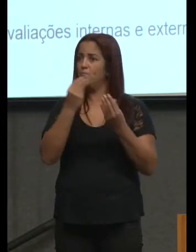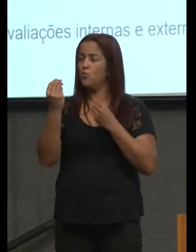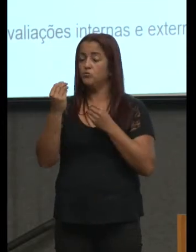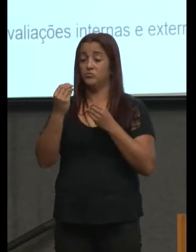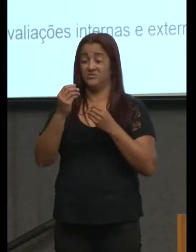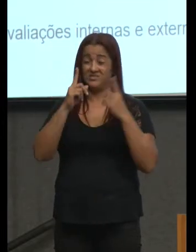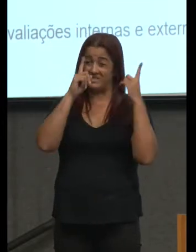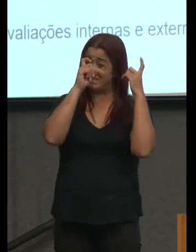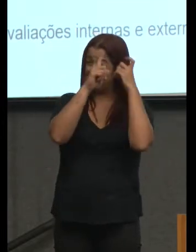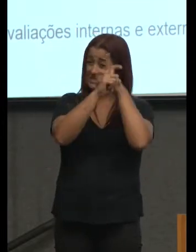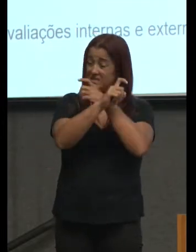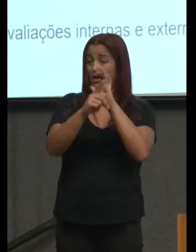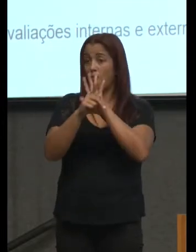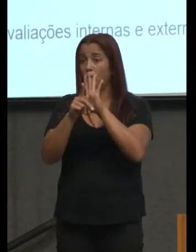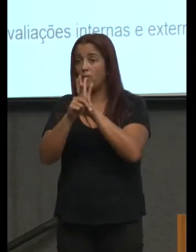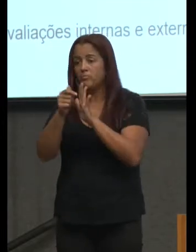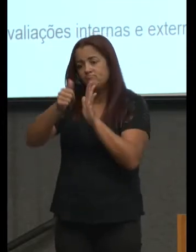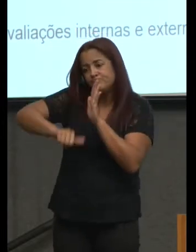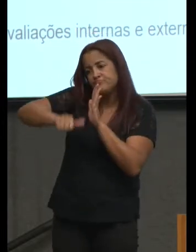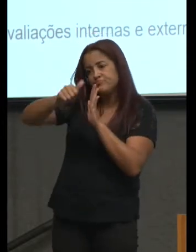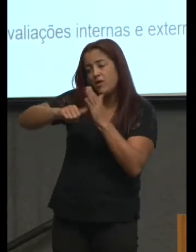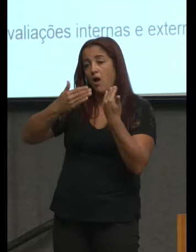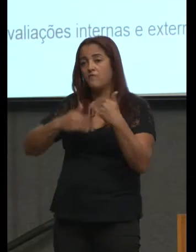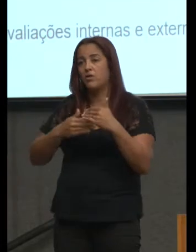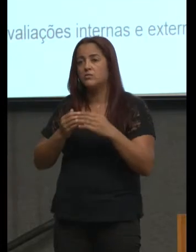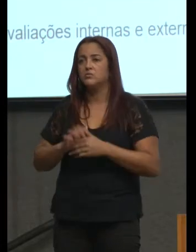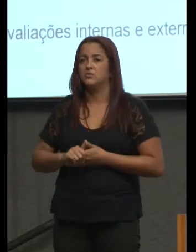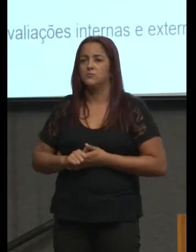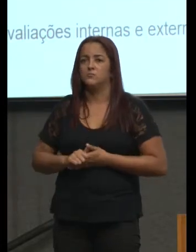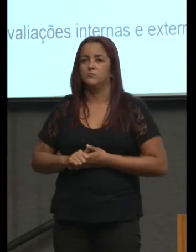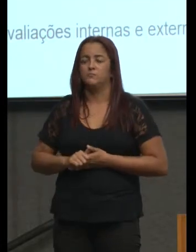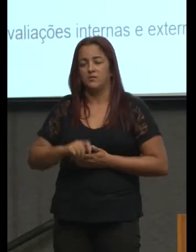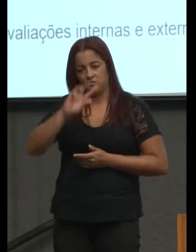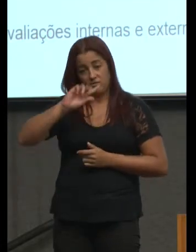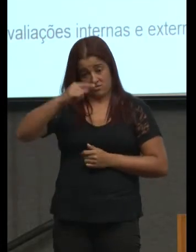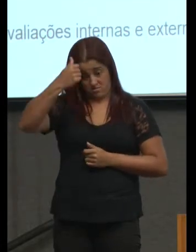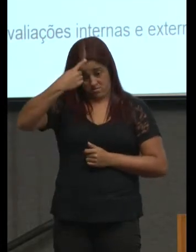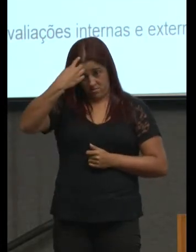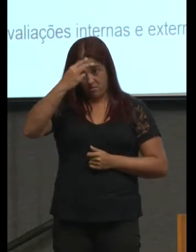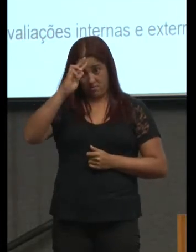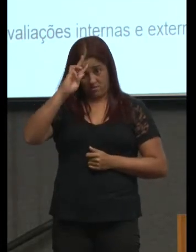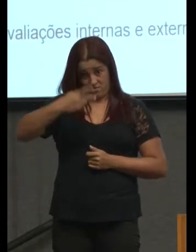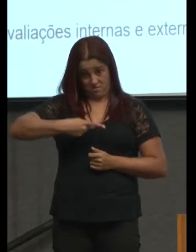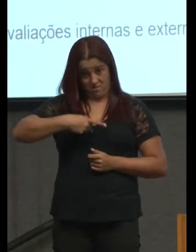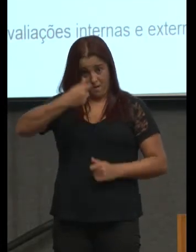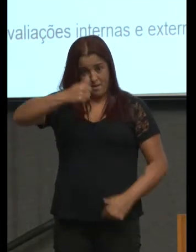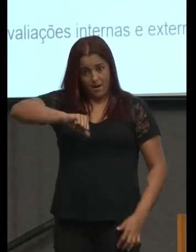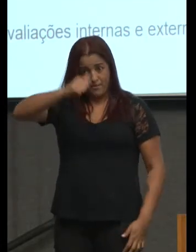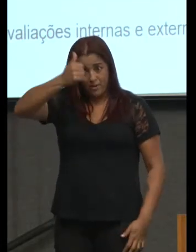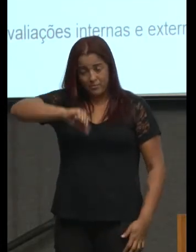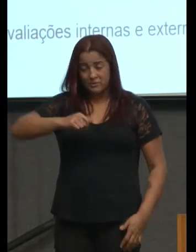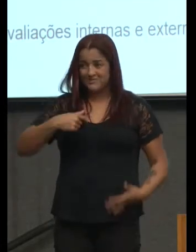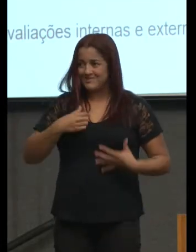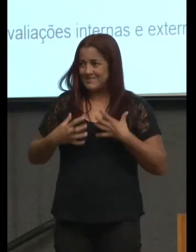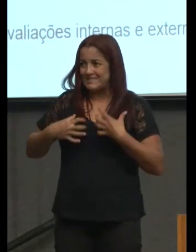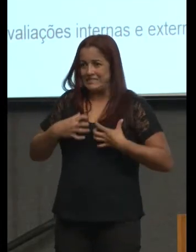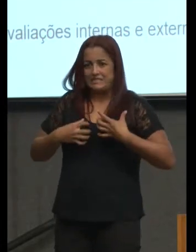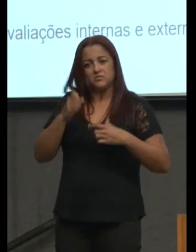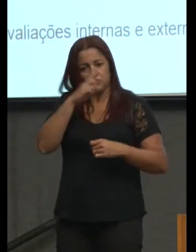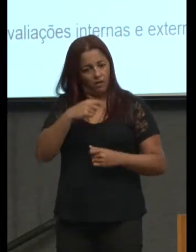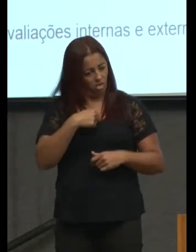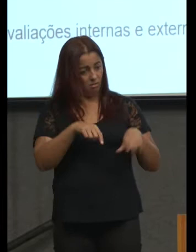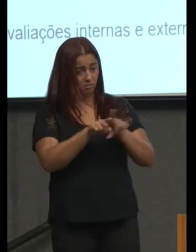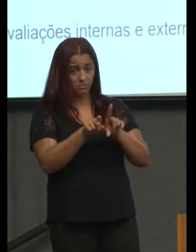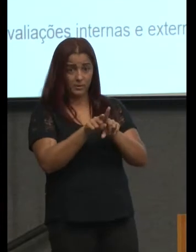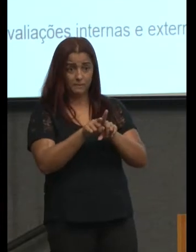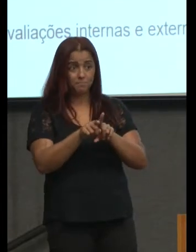avaliação sobretudo da autoavaliação eu infelizmente sou uma dessas pessoas e nós vivemos no mundo de hoje